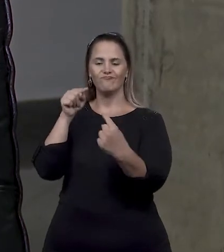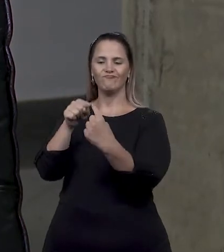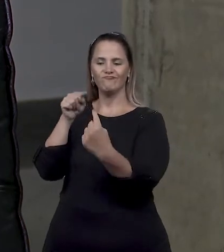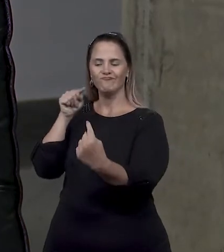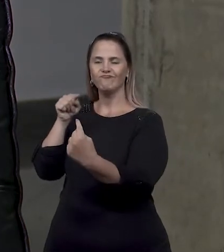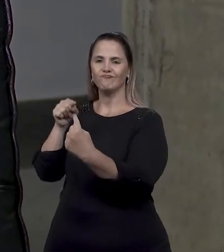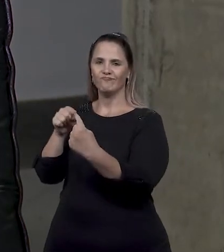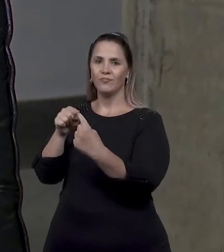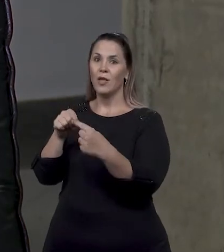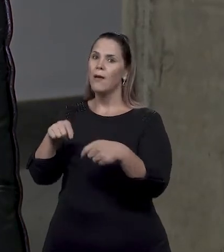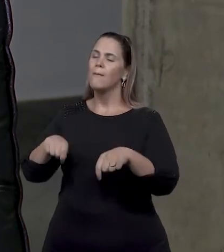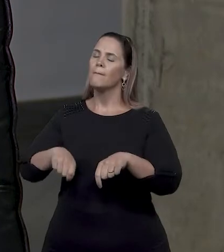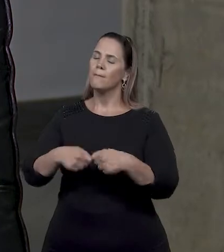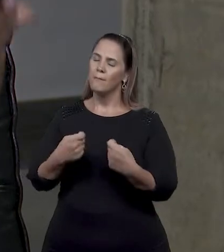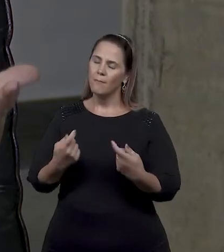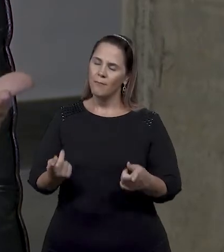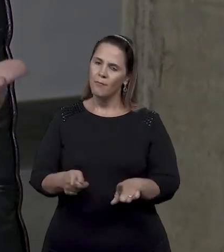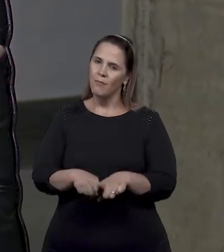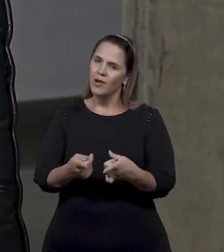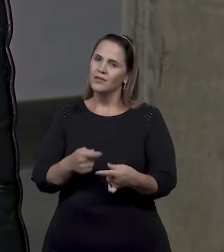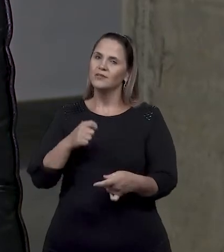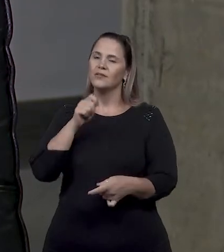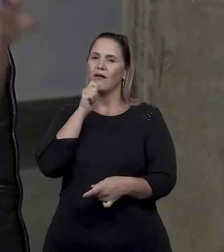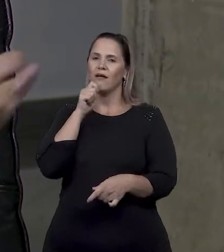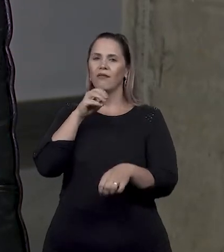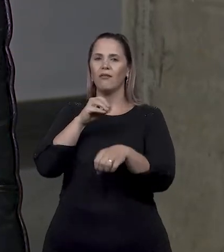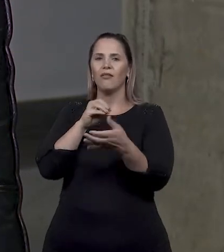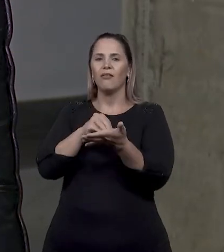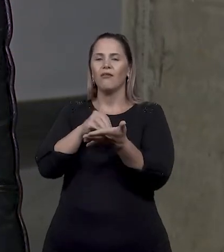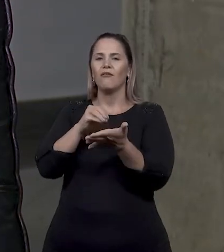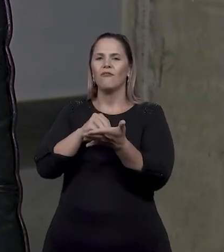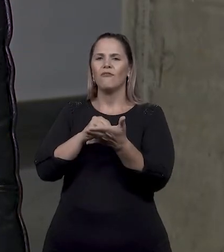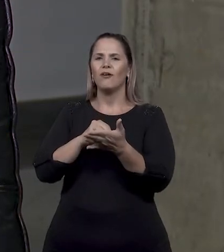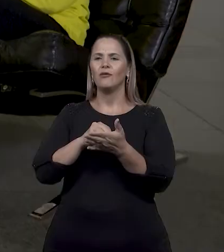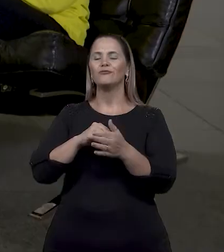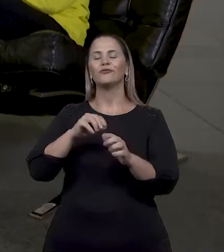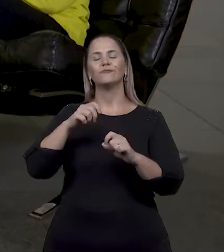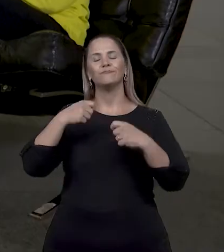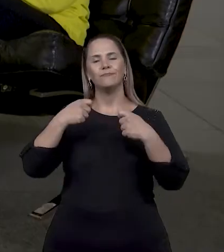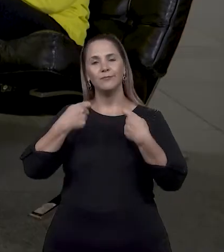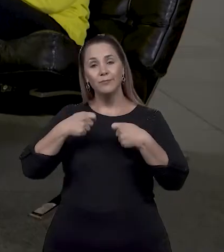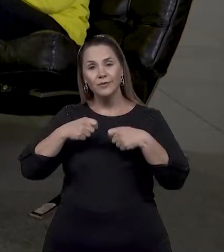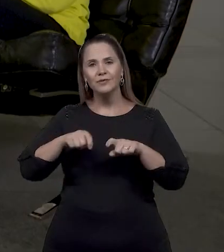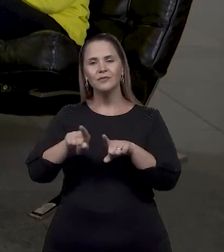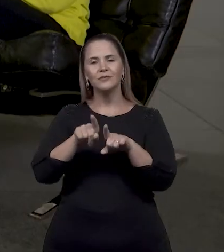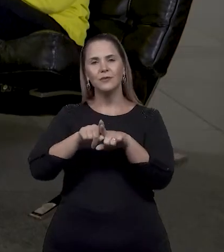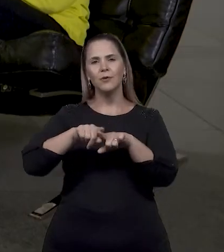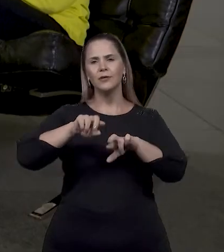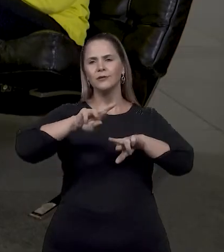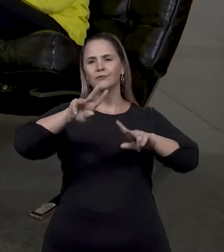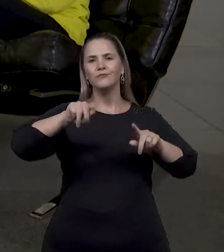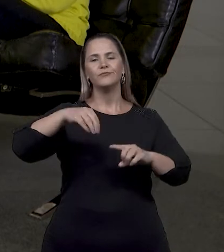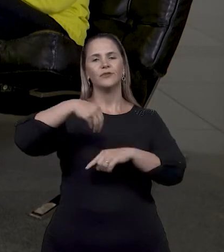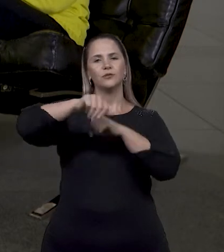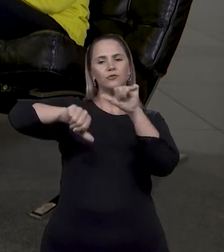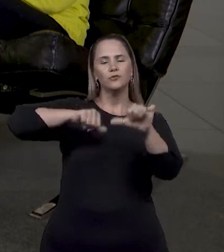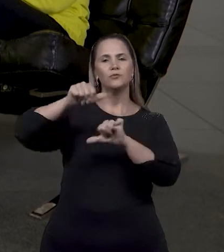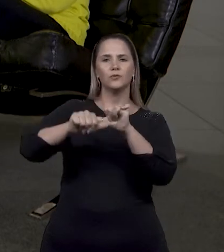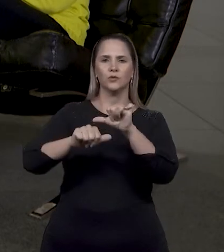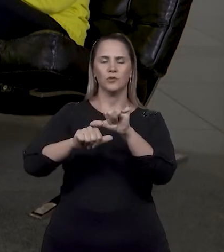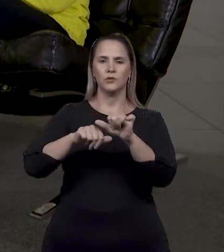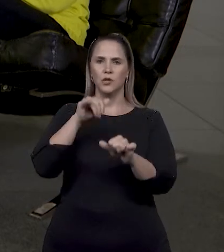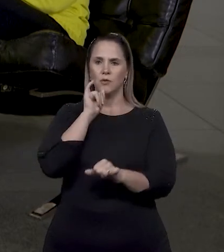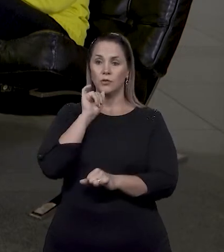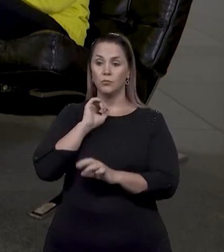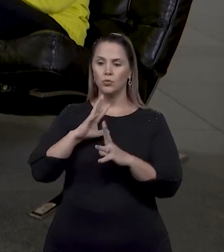essas mudanças que há constantemente, que acontecem, e tudo que foi feito